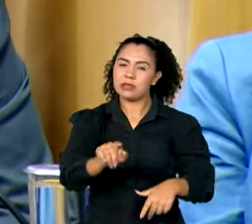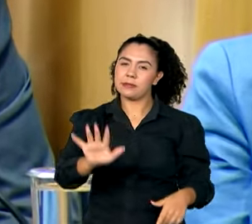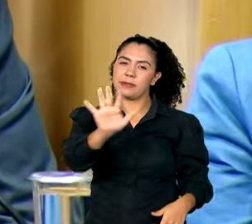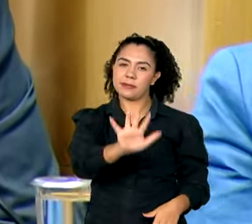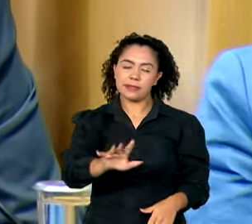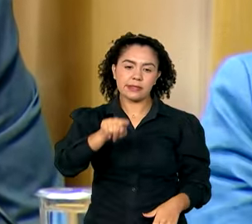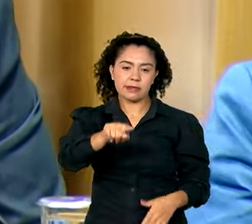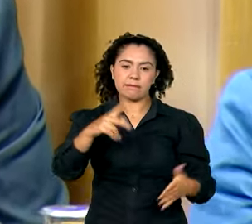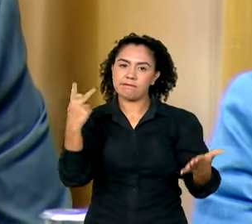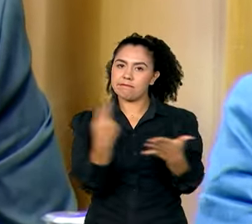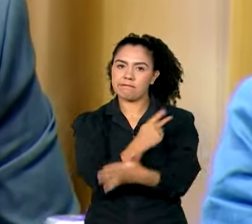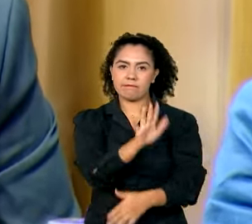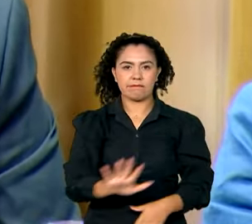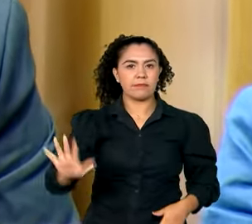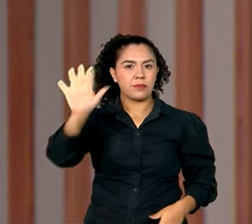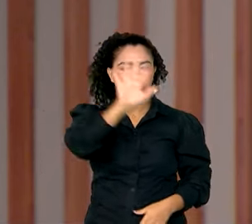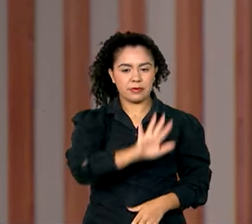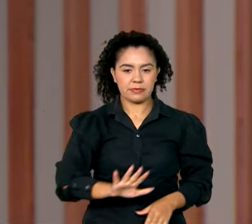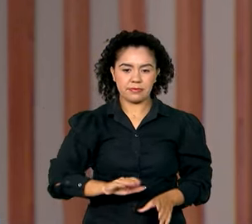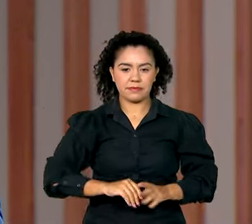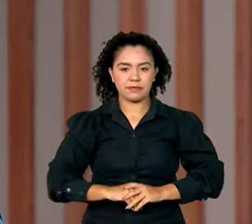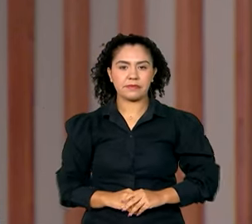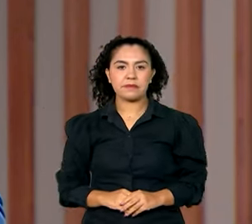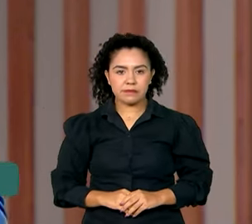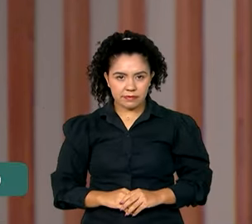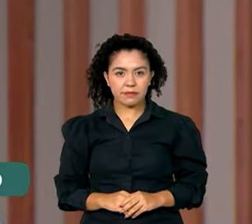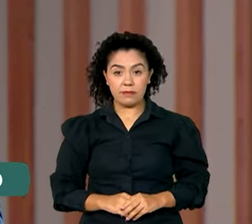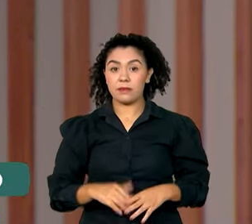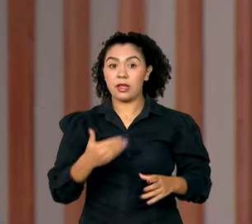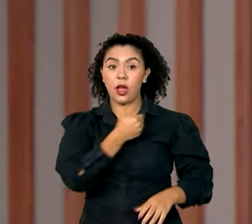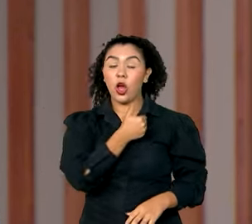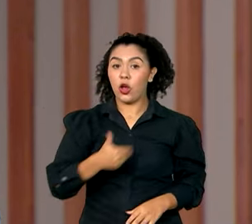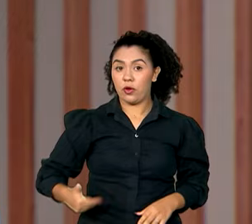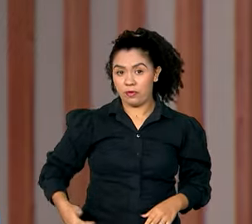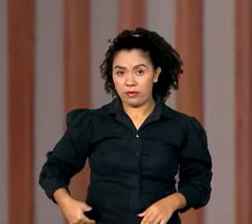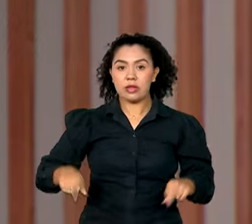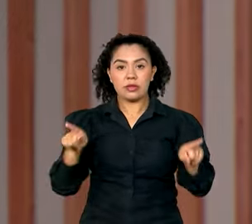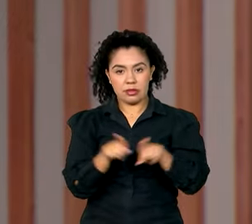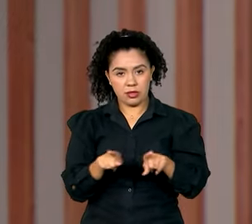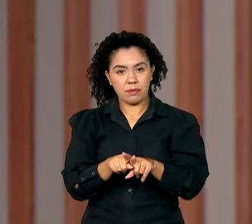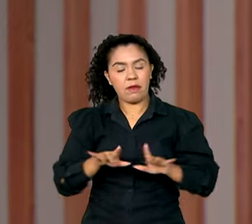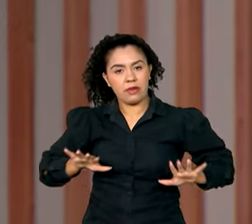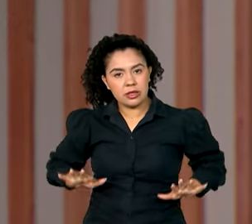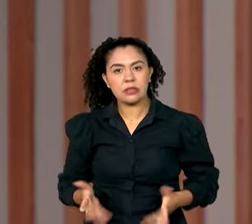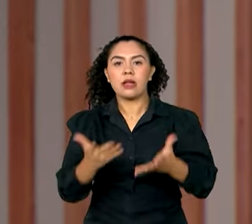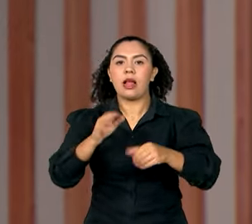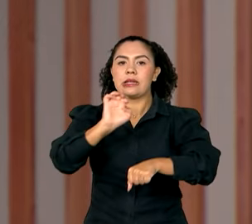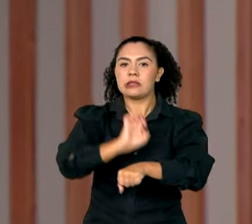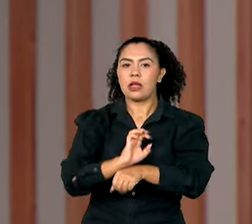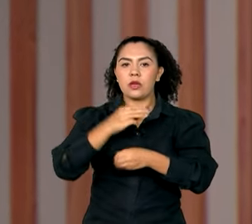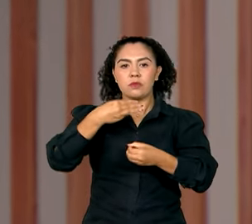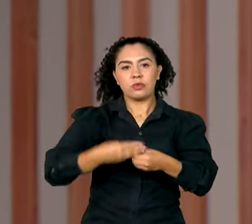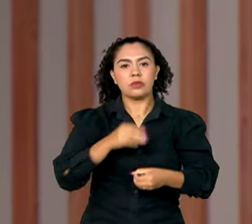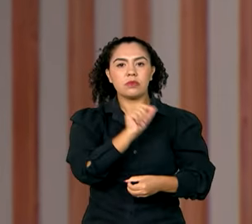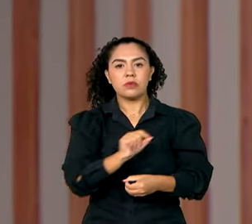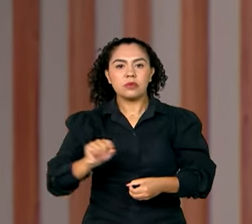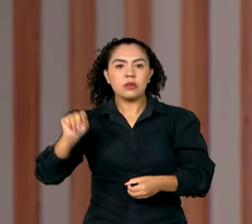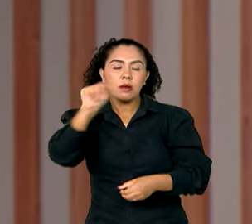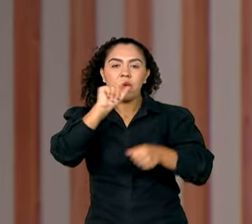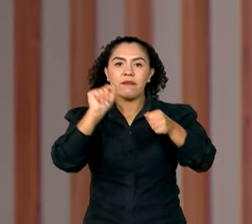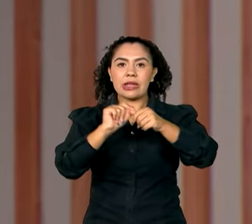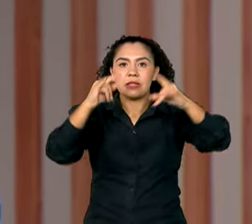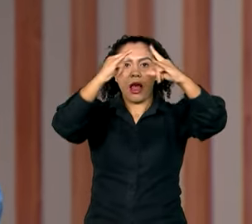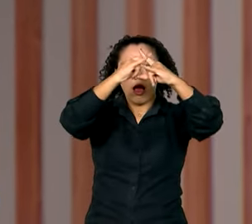em todo o território brasileiro. O governo também vai incentivar estados e municípios a instalarem tendas de